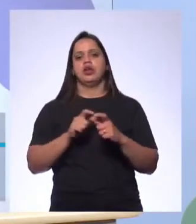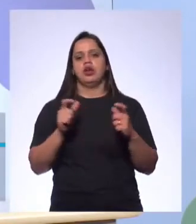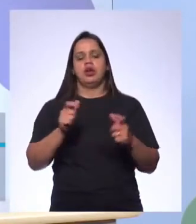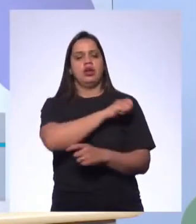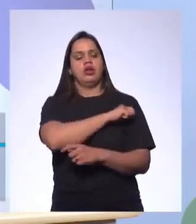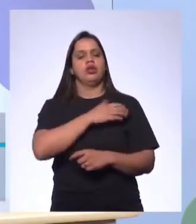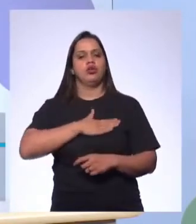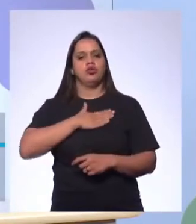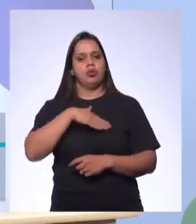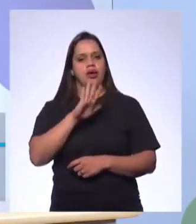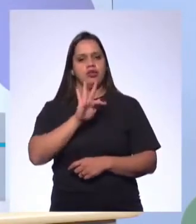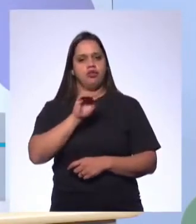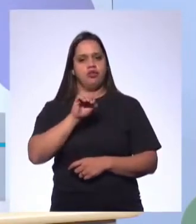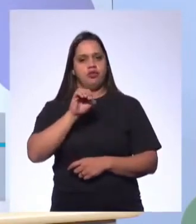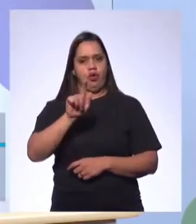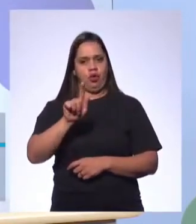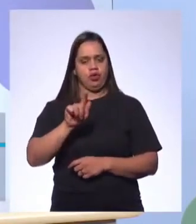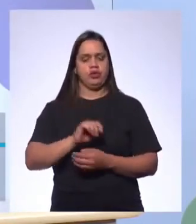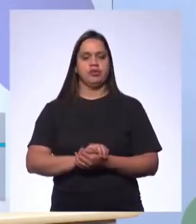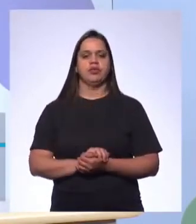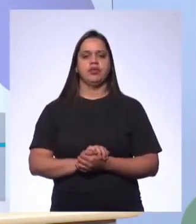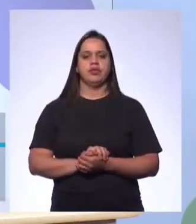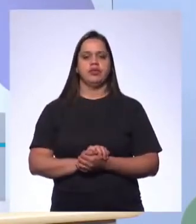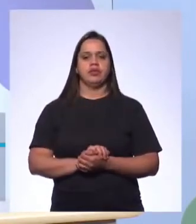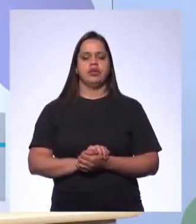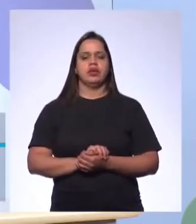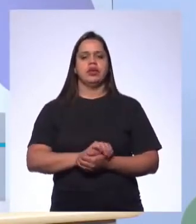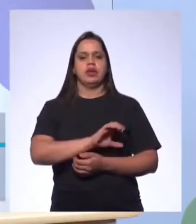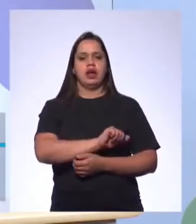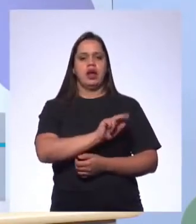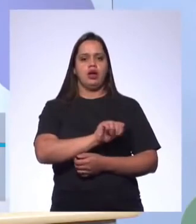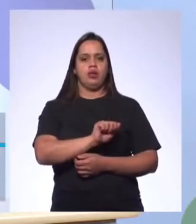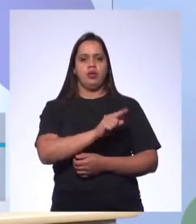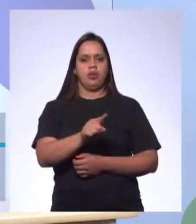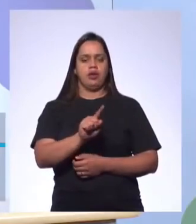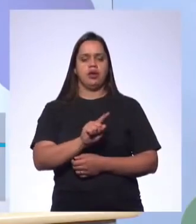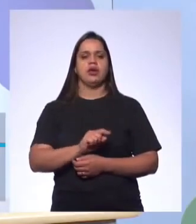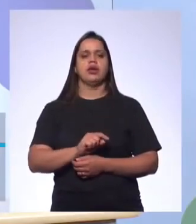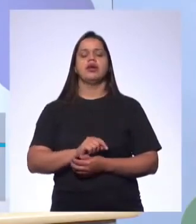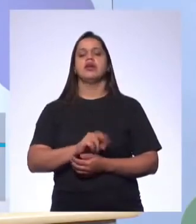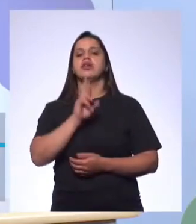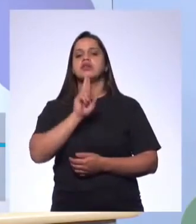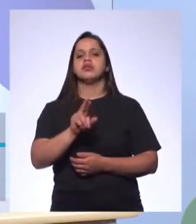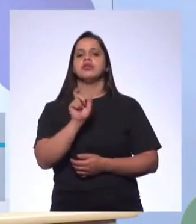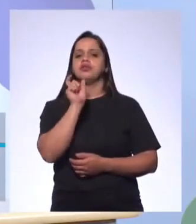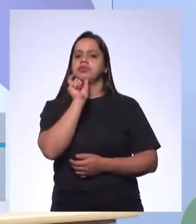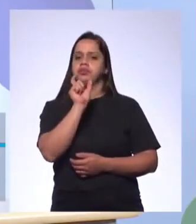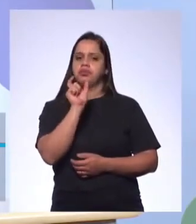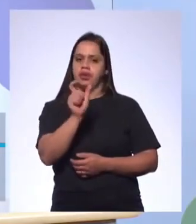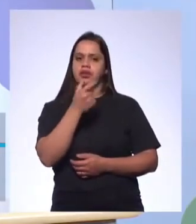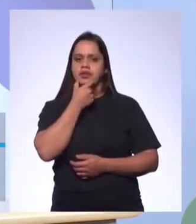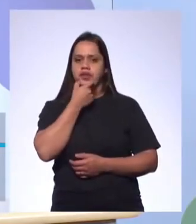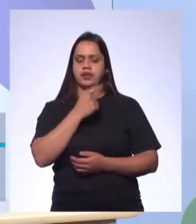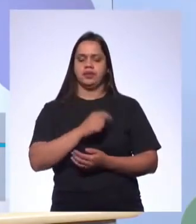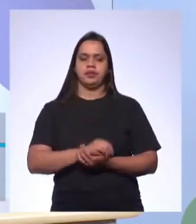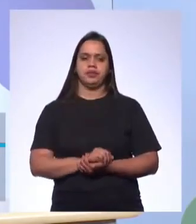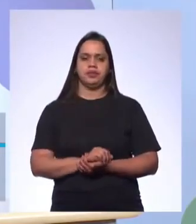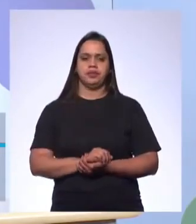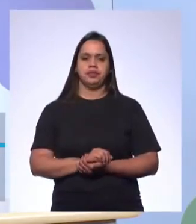simplesinha. A K1 respondeu drizzle, eruption, famine, flood, flood e fog.